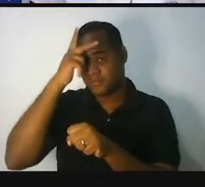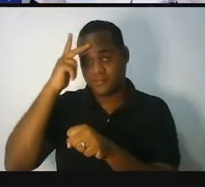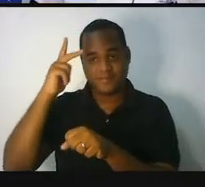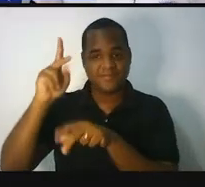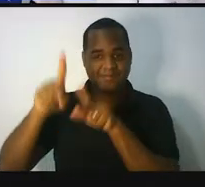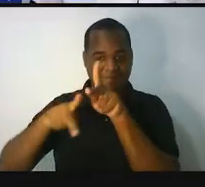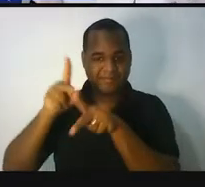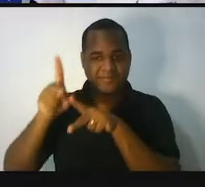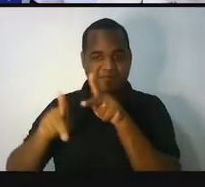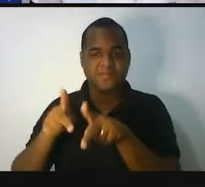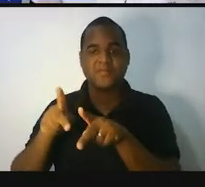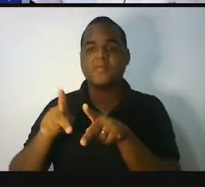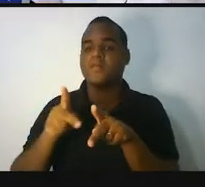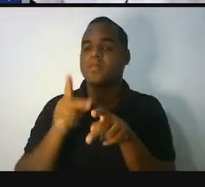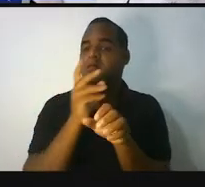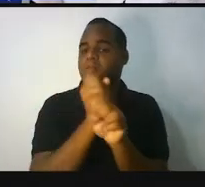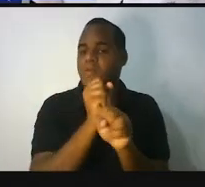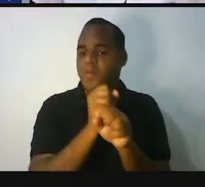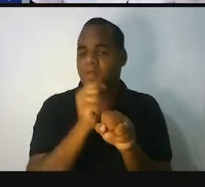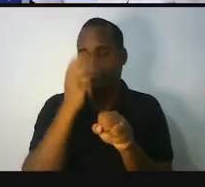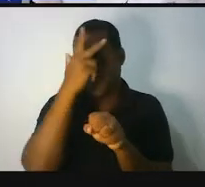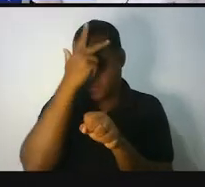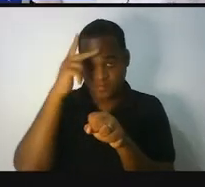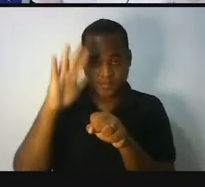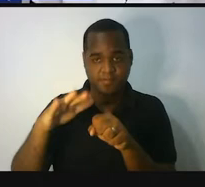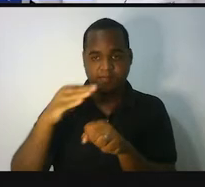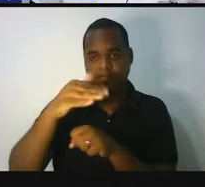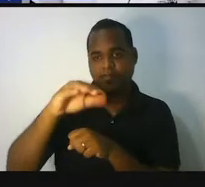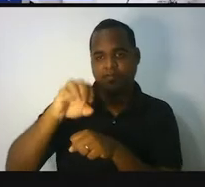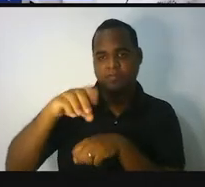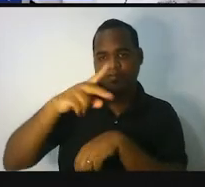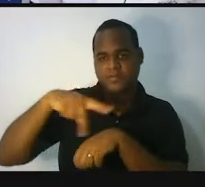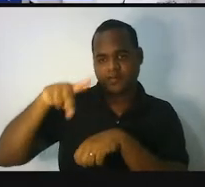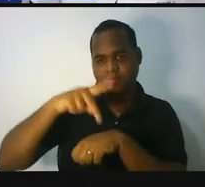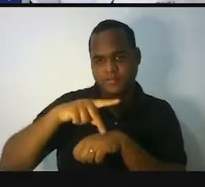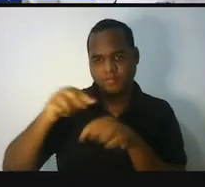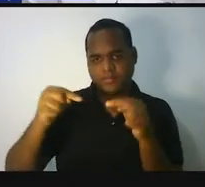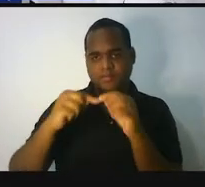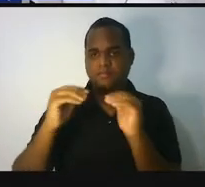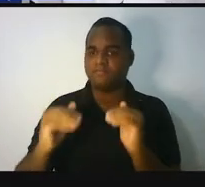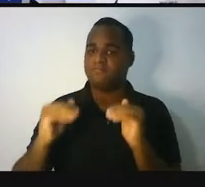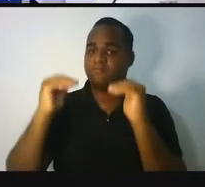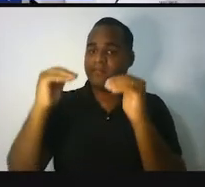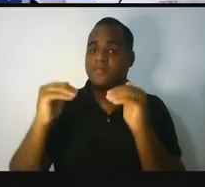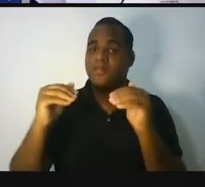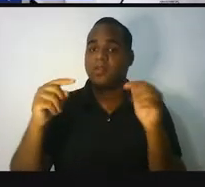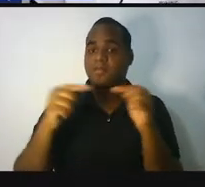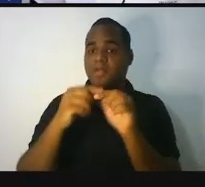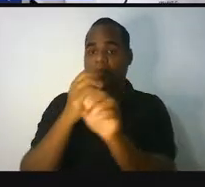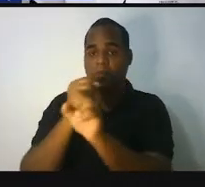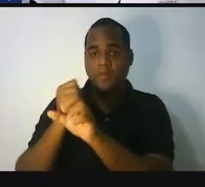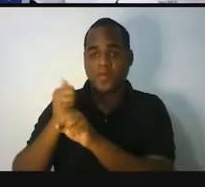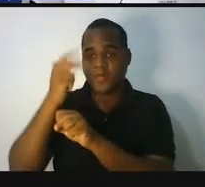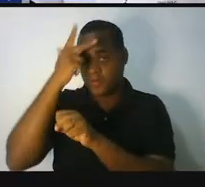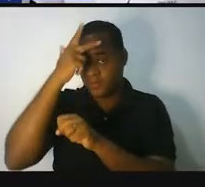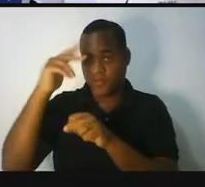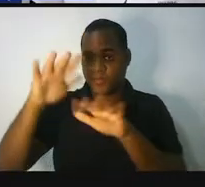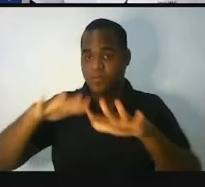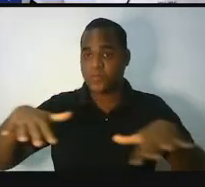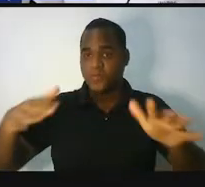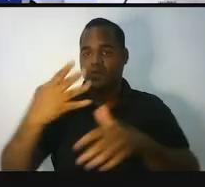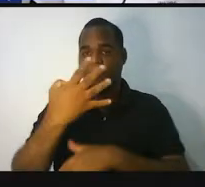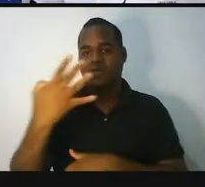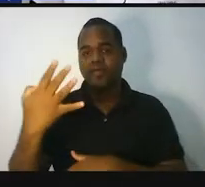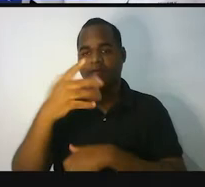aliás, a soma da população desses 10 países é superior à soma populacional dos 44